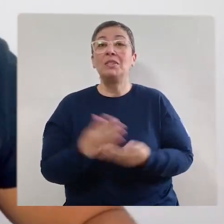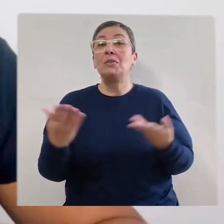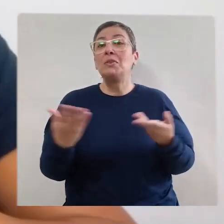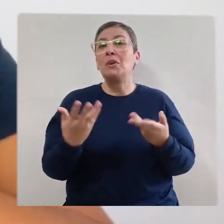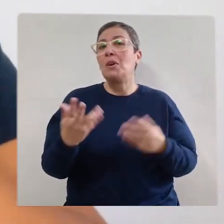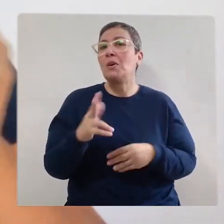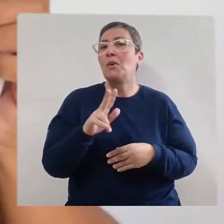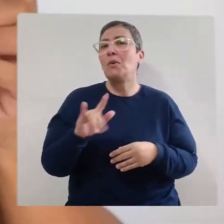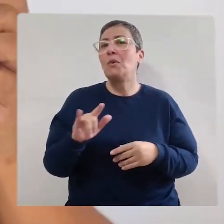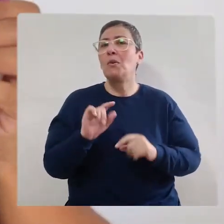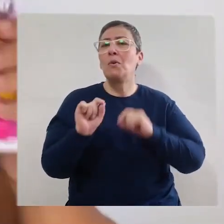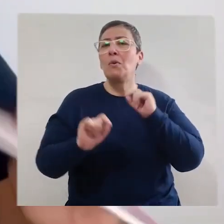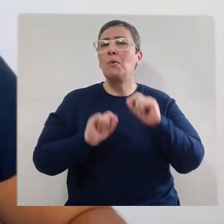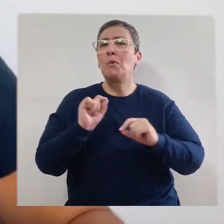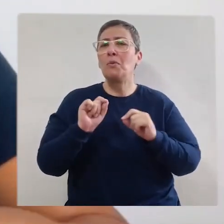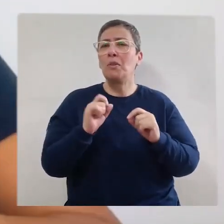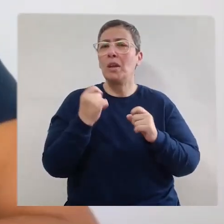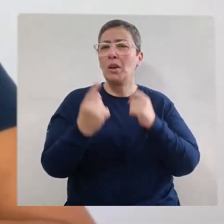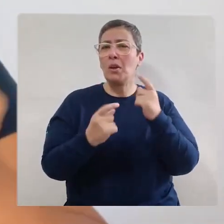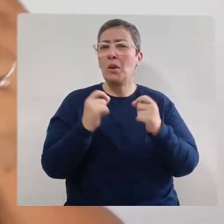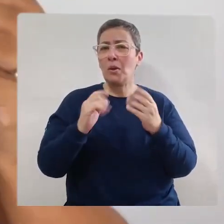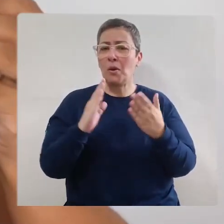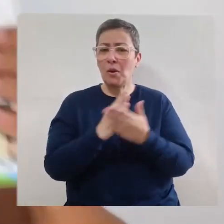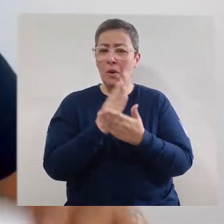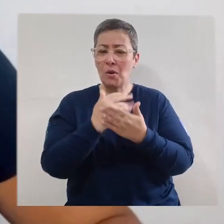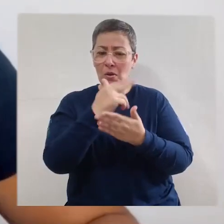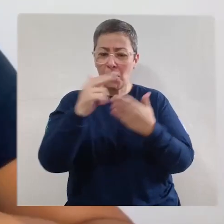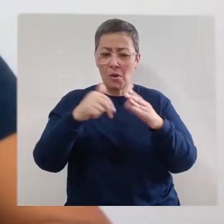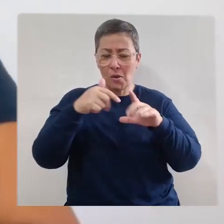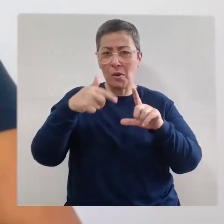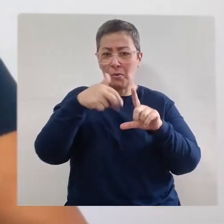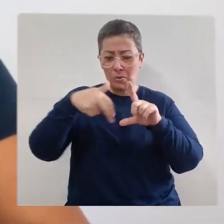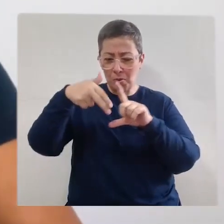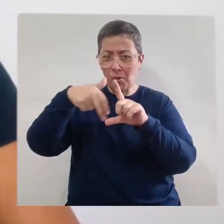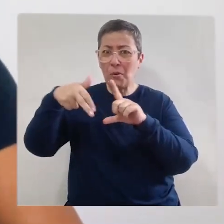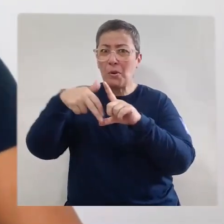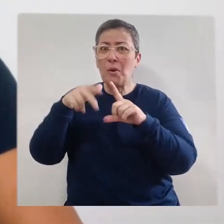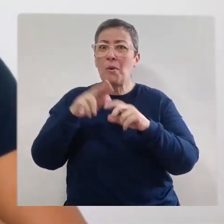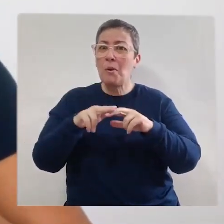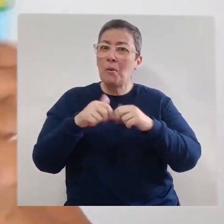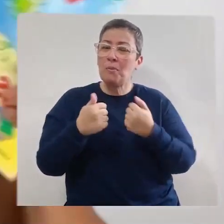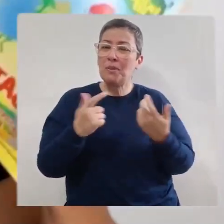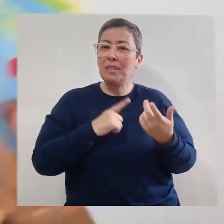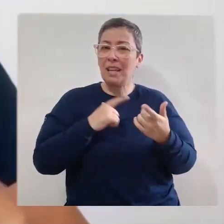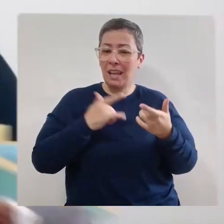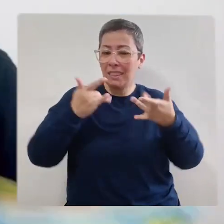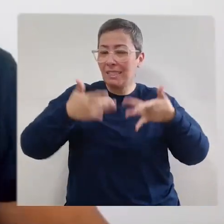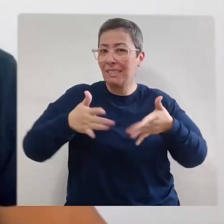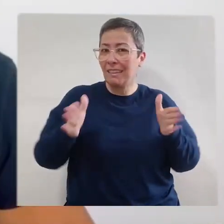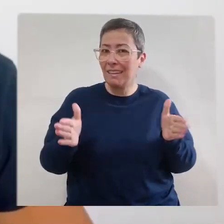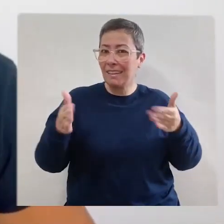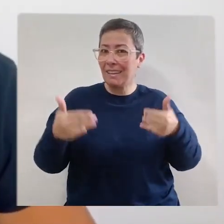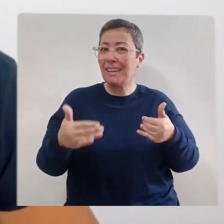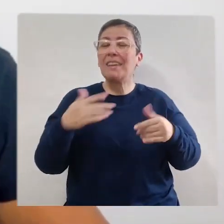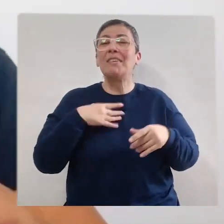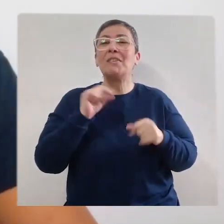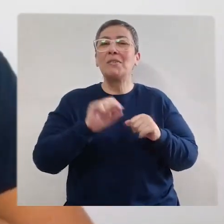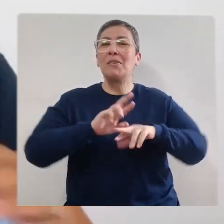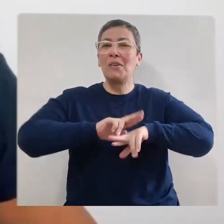Agora nós temos aqui alguns gibis Por isso que o que nós temos dentro dessa caixa